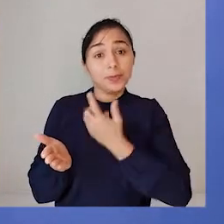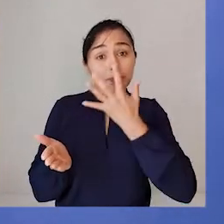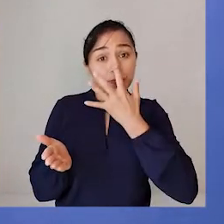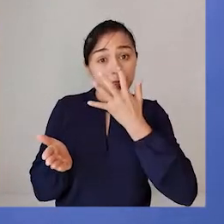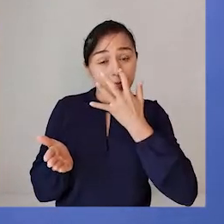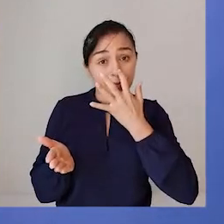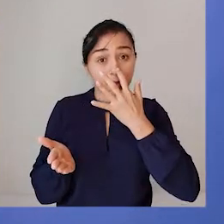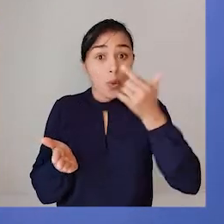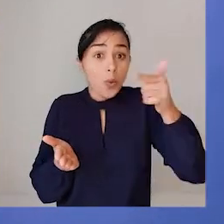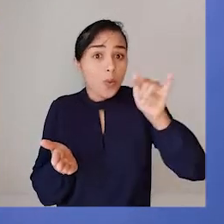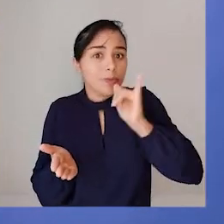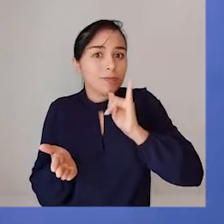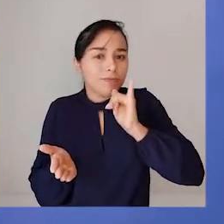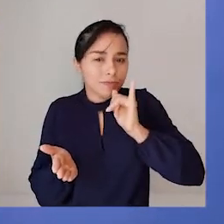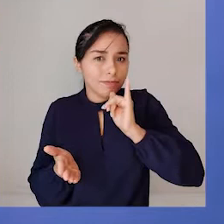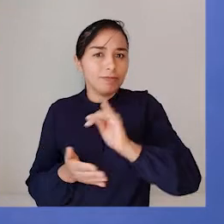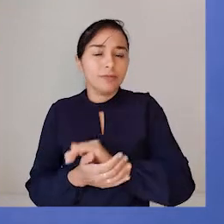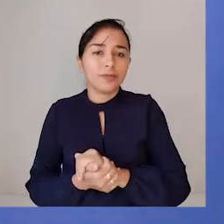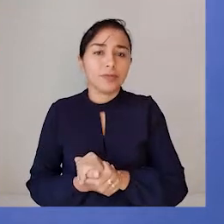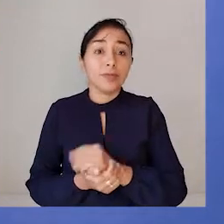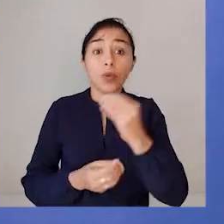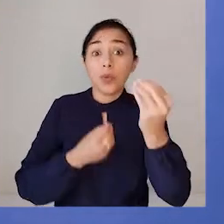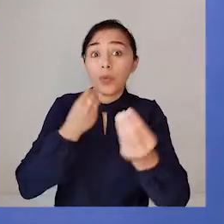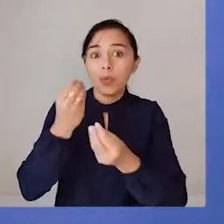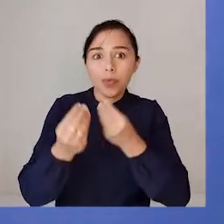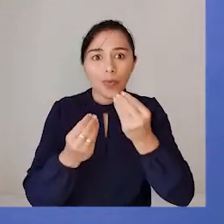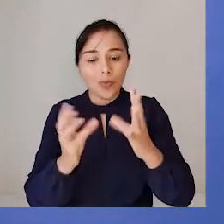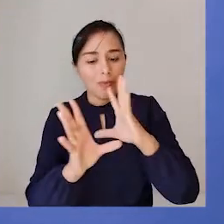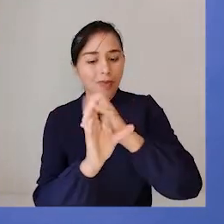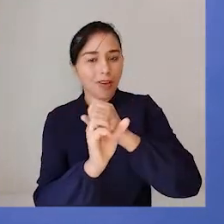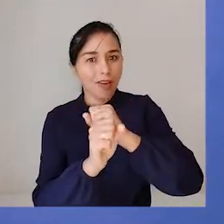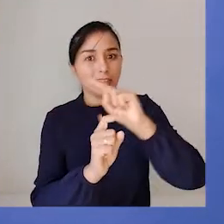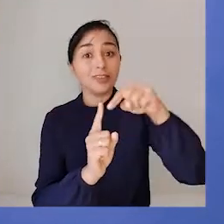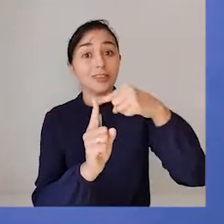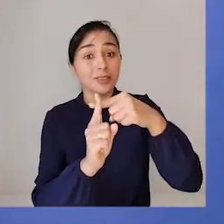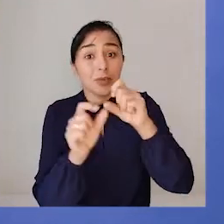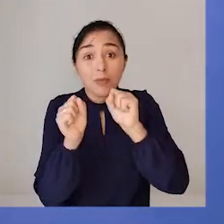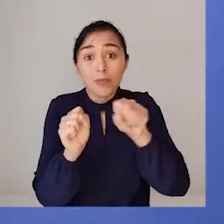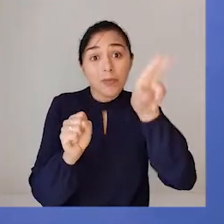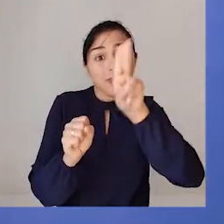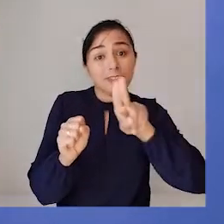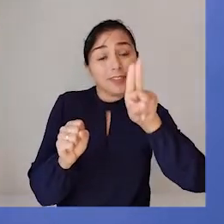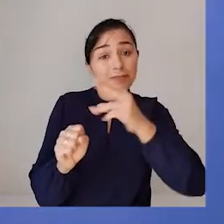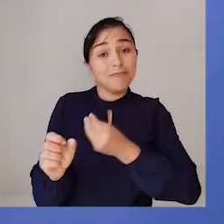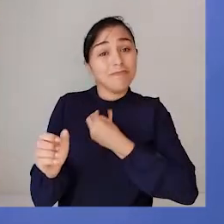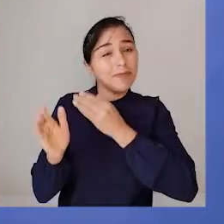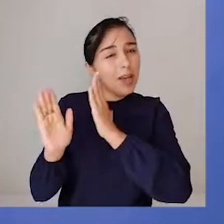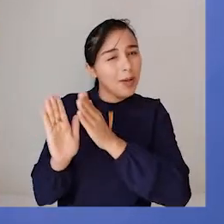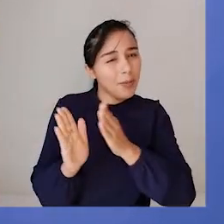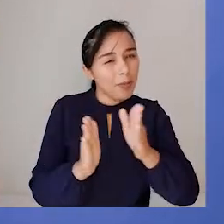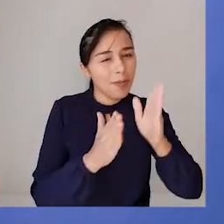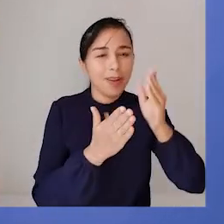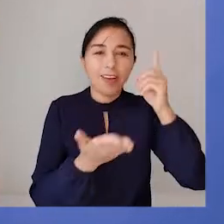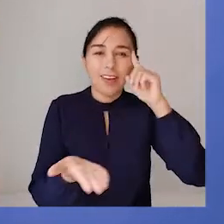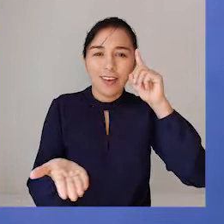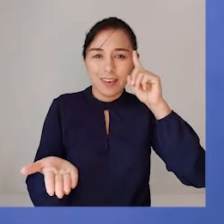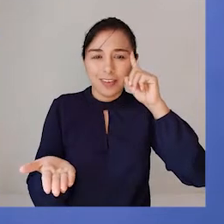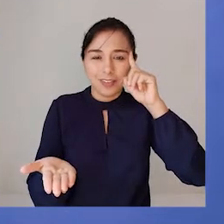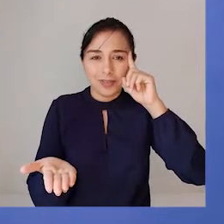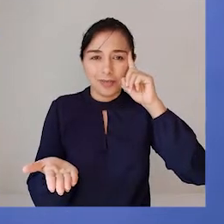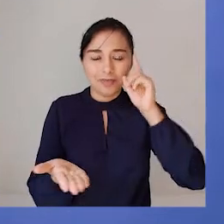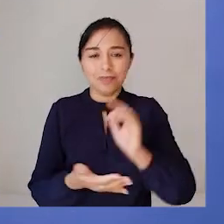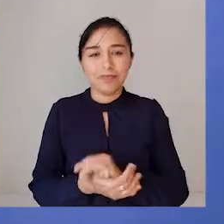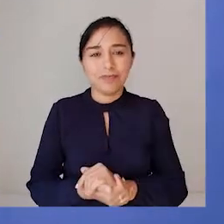observar aqui, a partir de alguns exemplos, como a adição ela se aplica no nosso dia a dia, como a